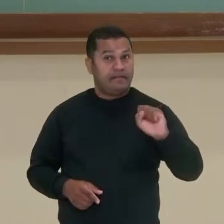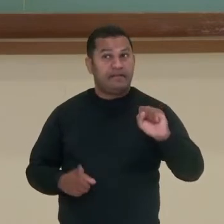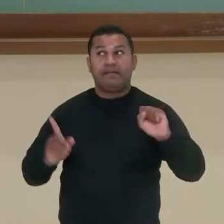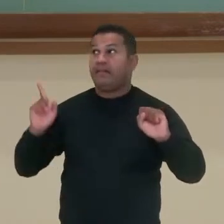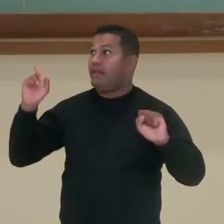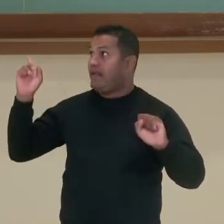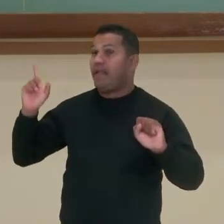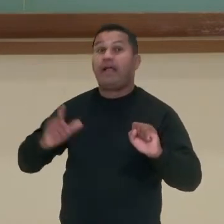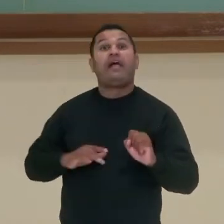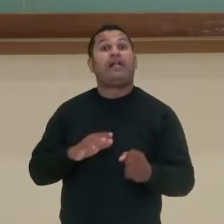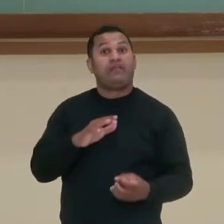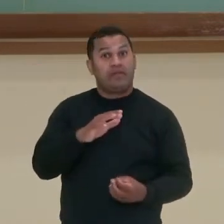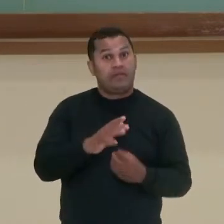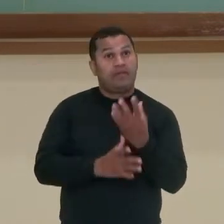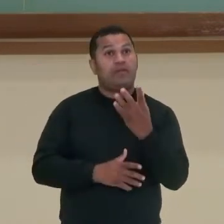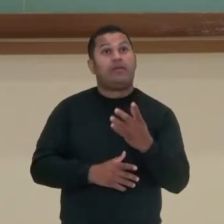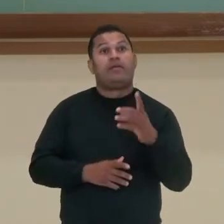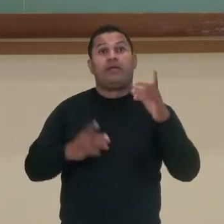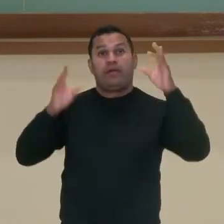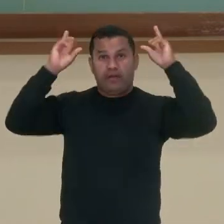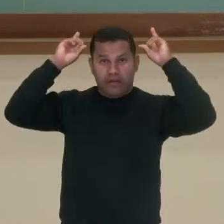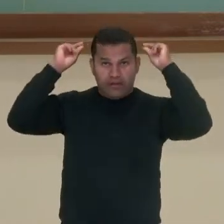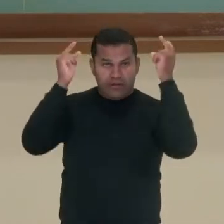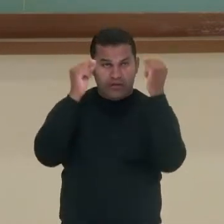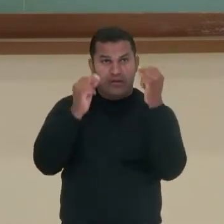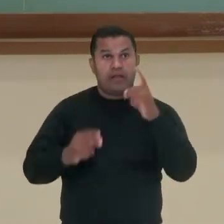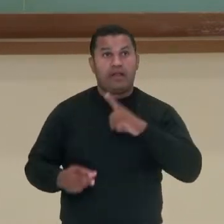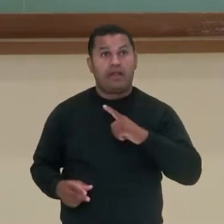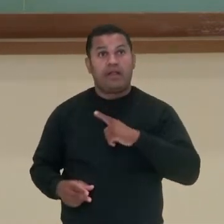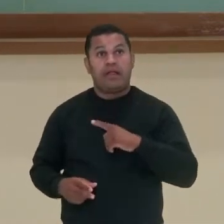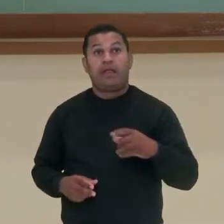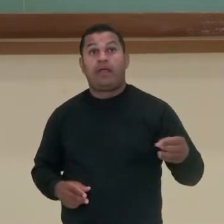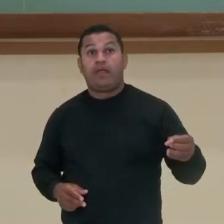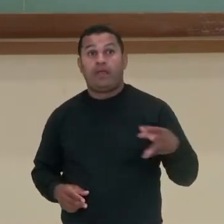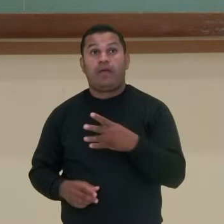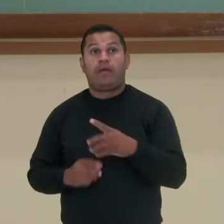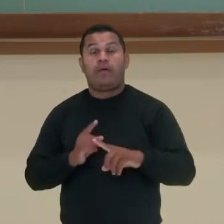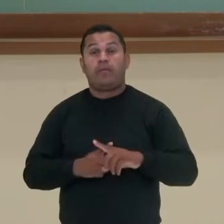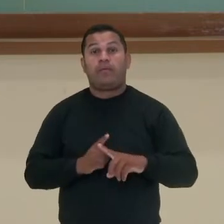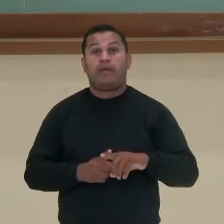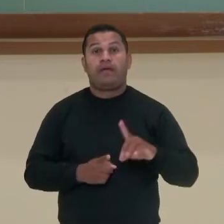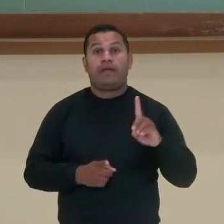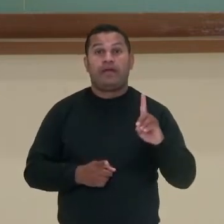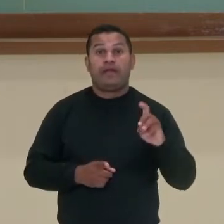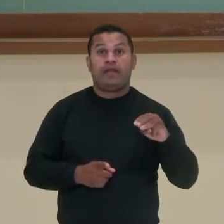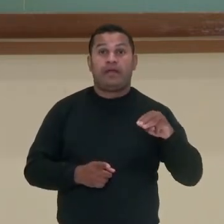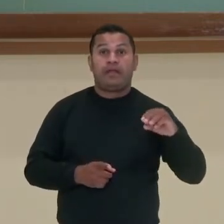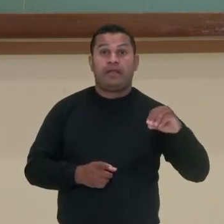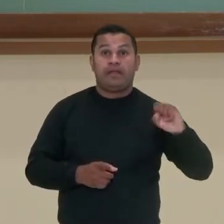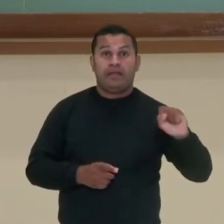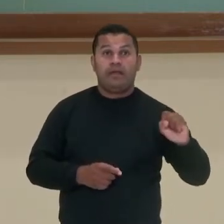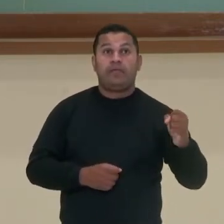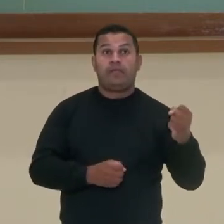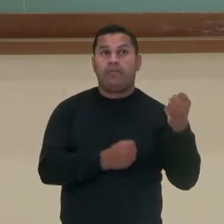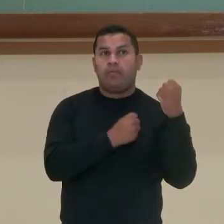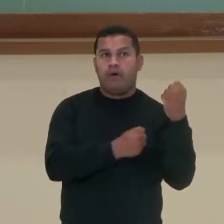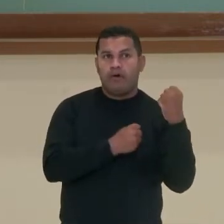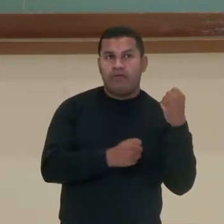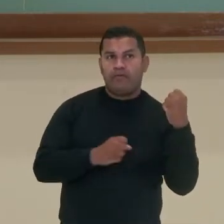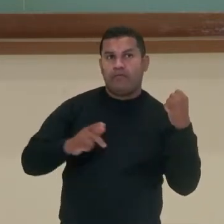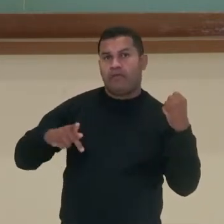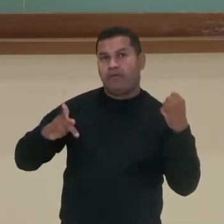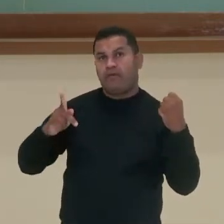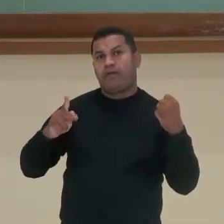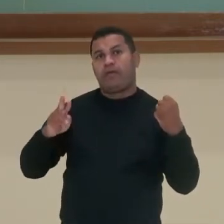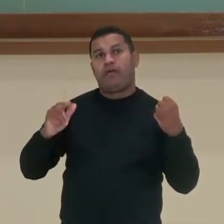palavra democracia é uma união entre demos, que em grego significa povo, e kratos, que significa poder. Poder